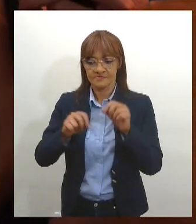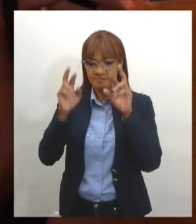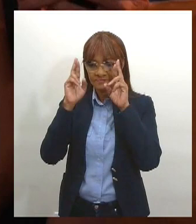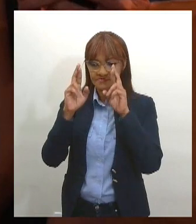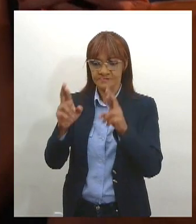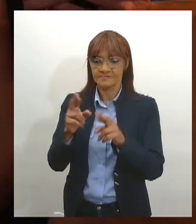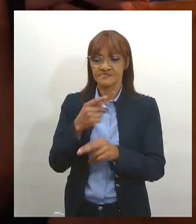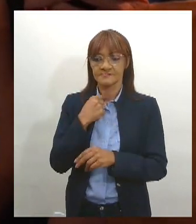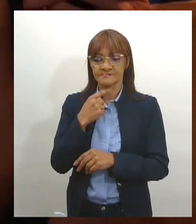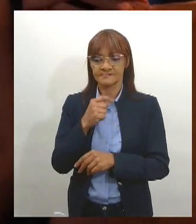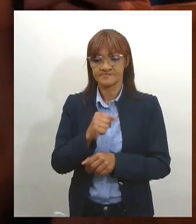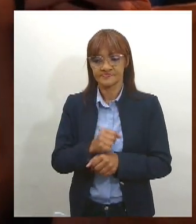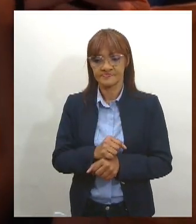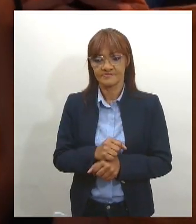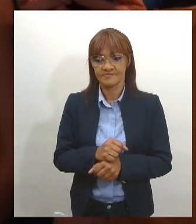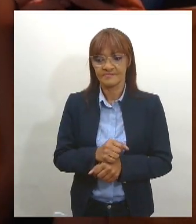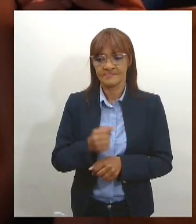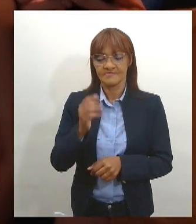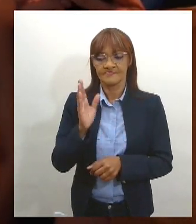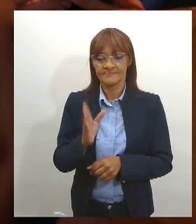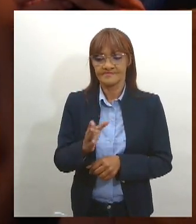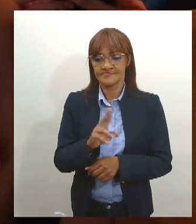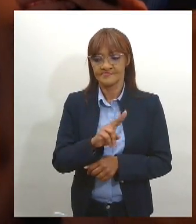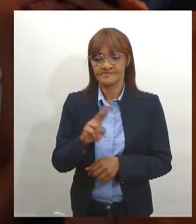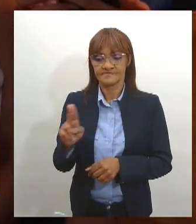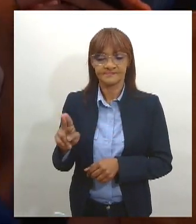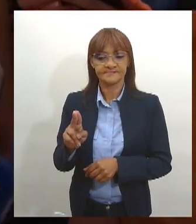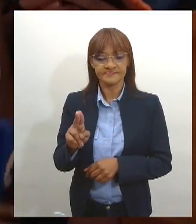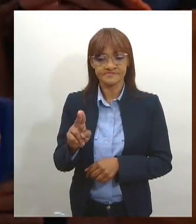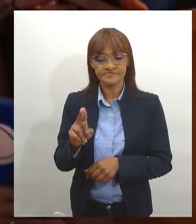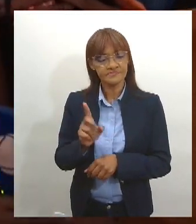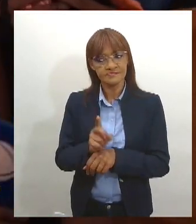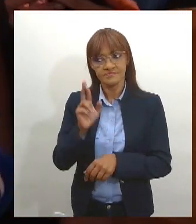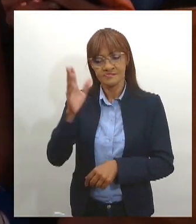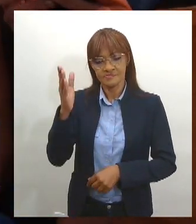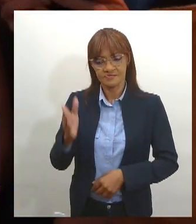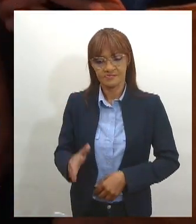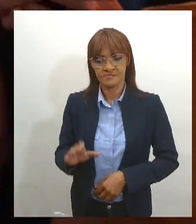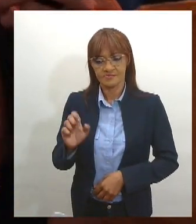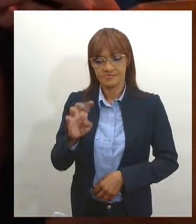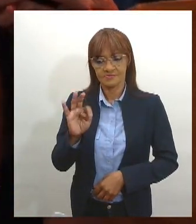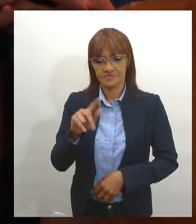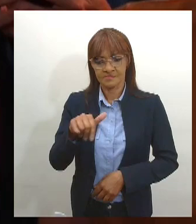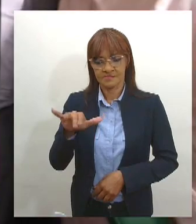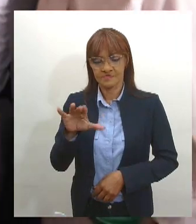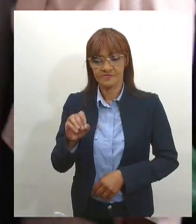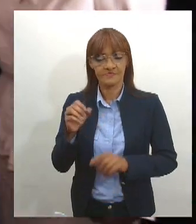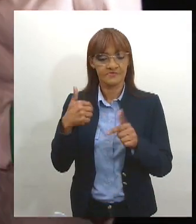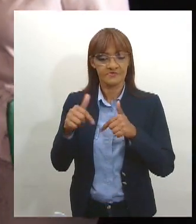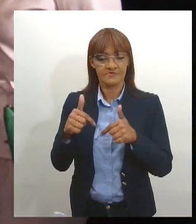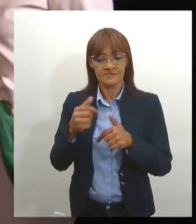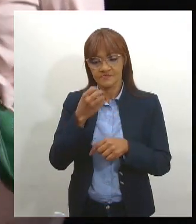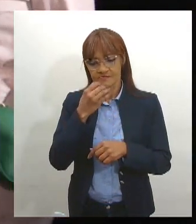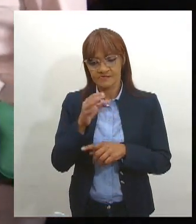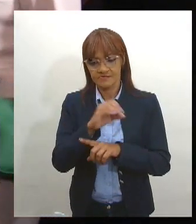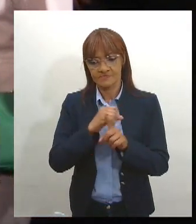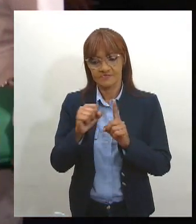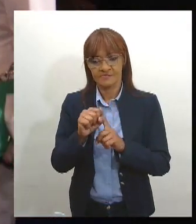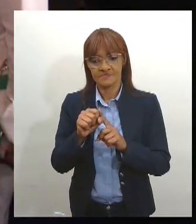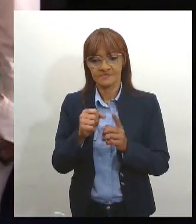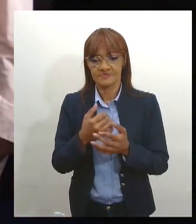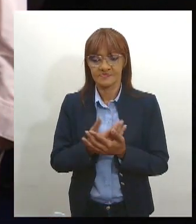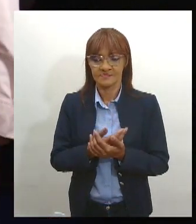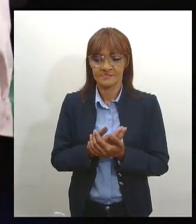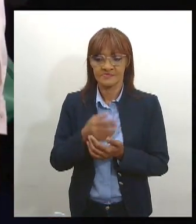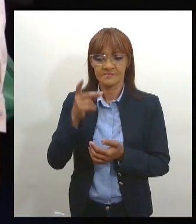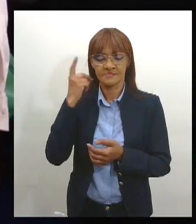colocamos o nome do doutor Etelio que eu tenho plena convicção que vai fazer um grande trabalho para a nossa sociedade. Deputados estaduais participaram